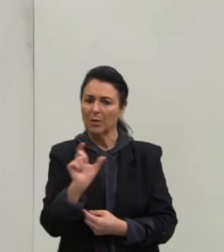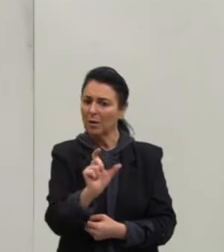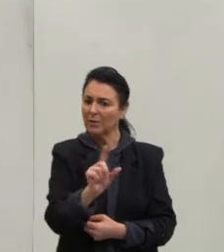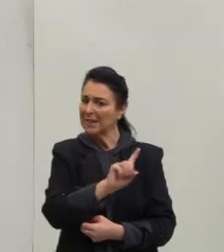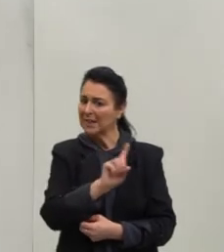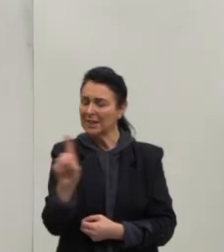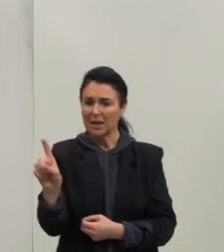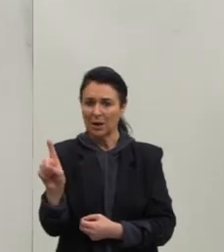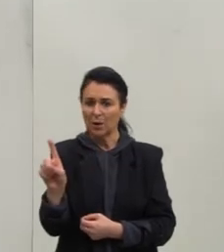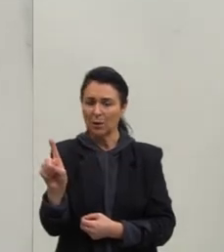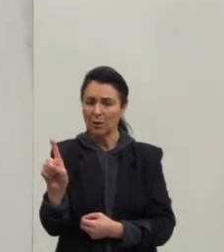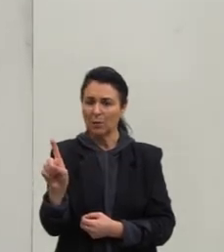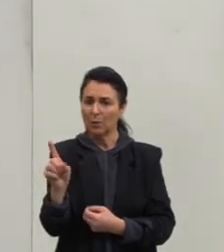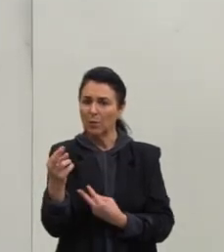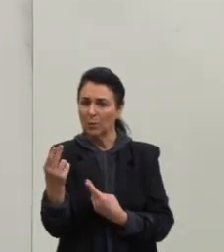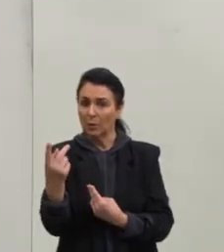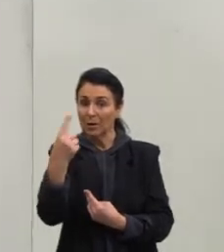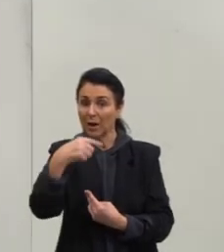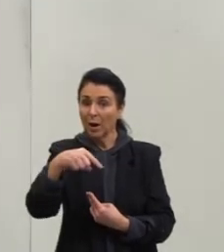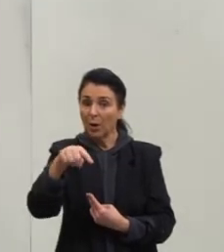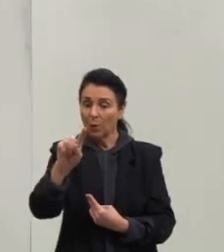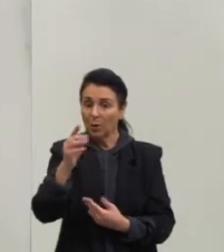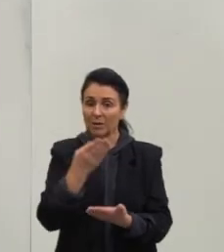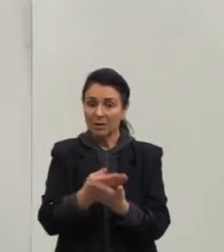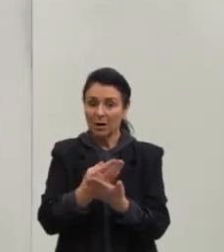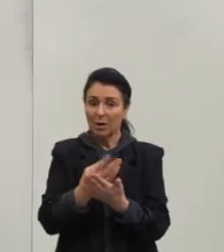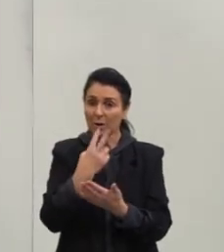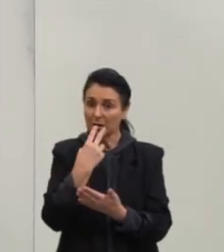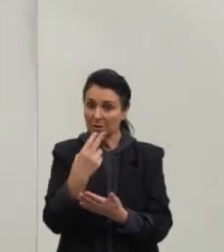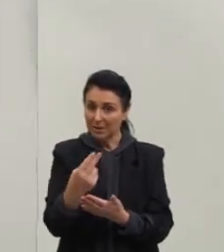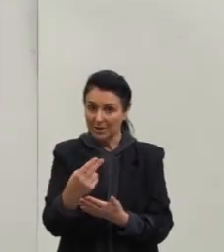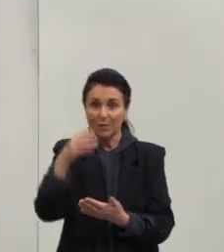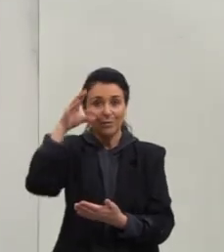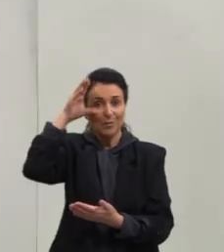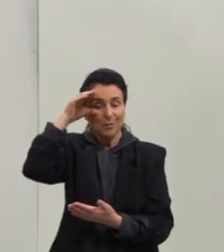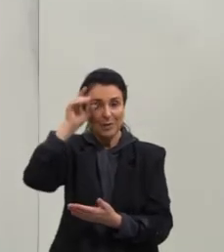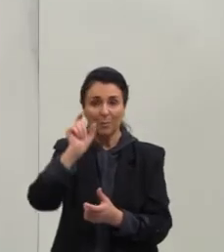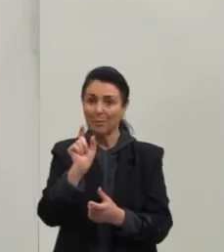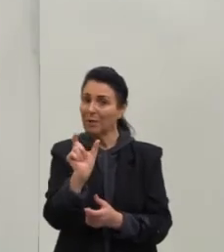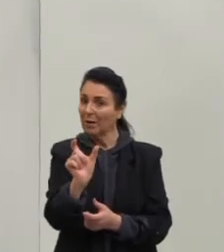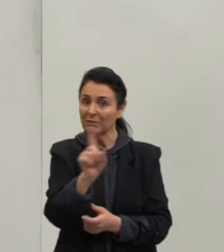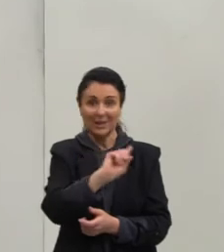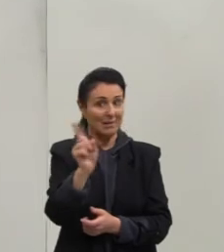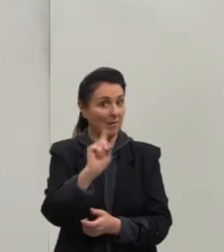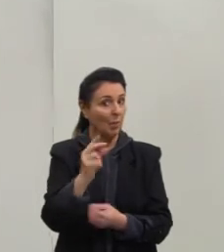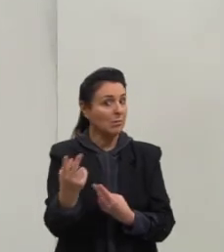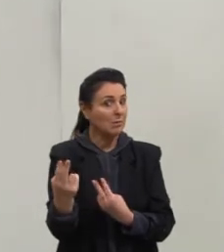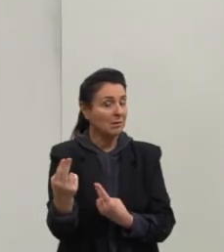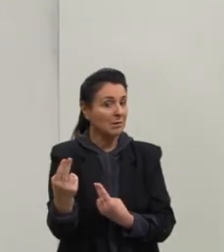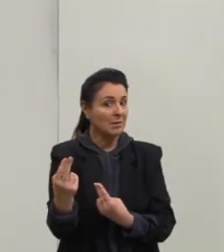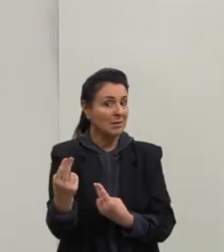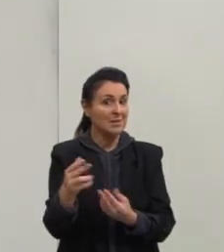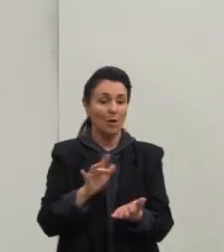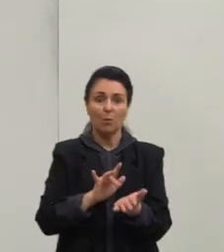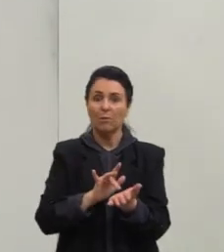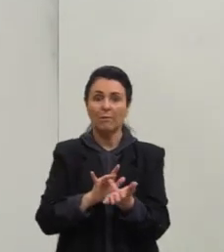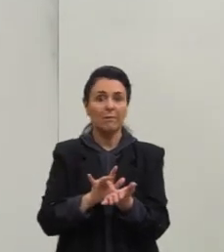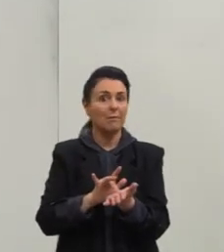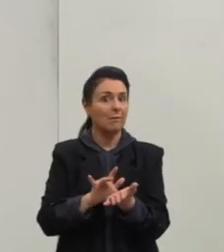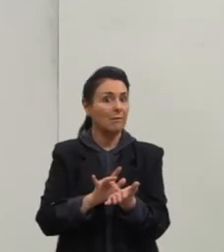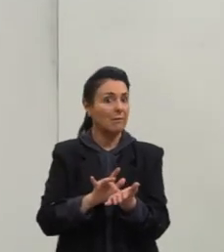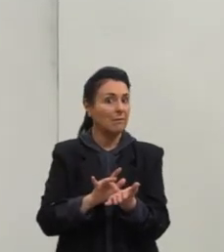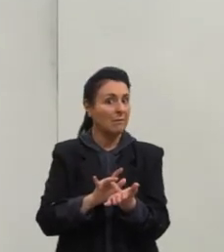próxima aula de inglês, nós vamos observar a questão das palavras que não são cognatas. Os false cognatos.